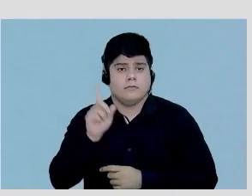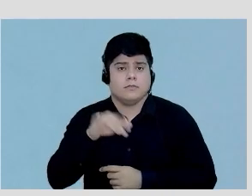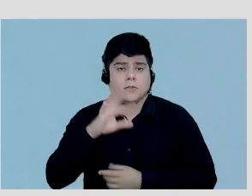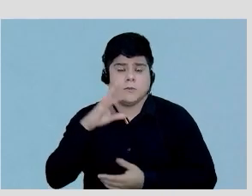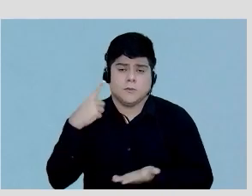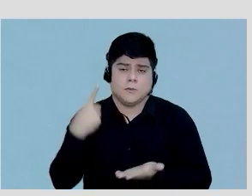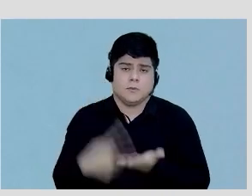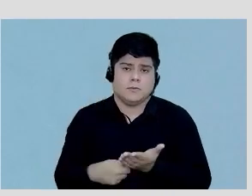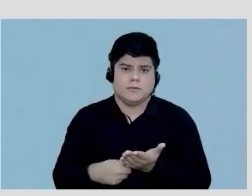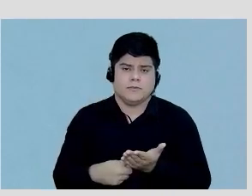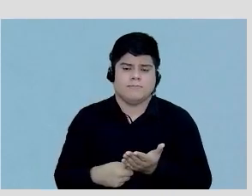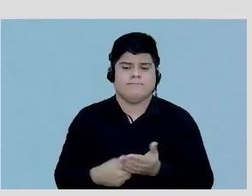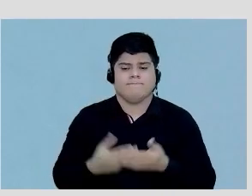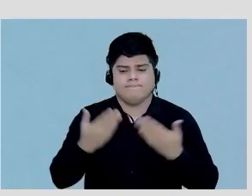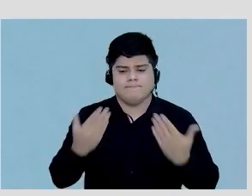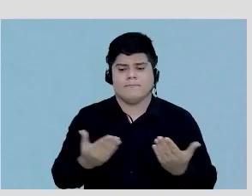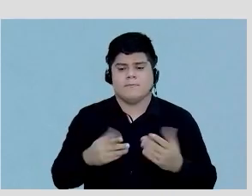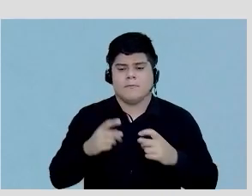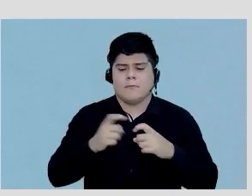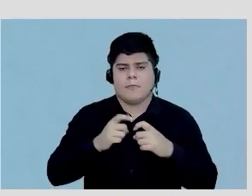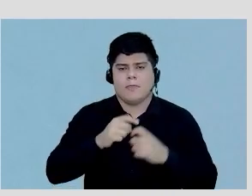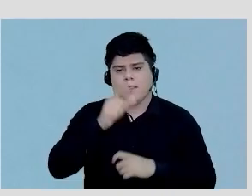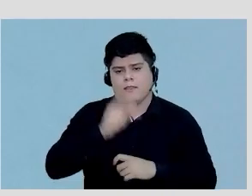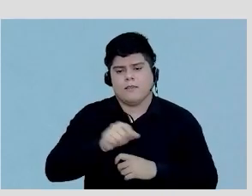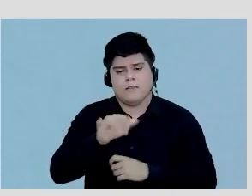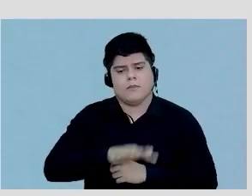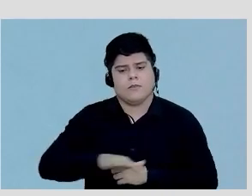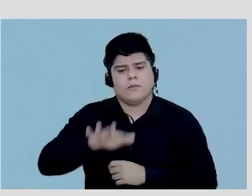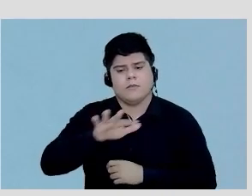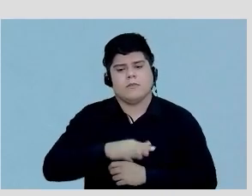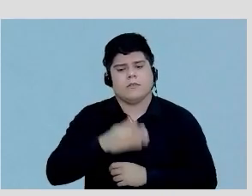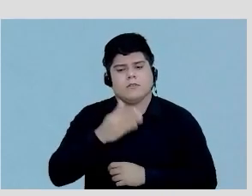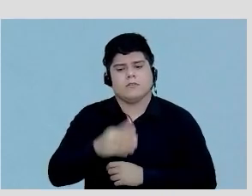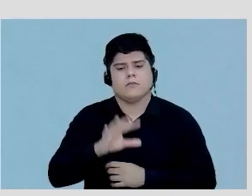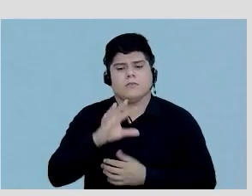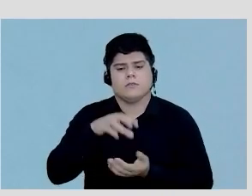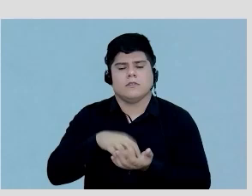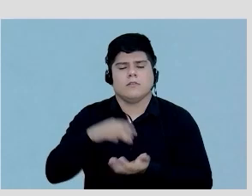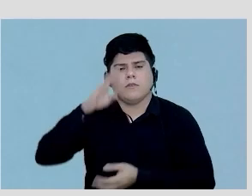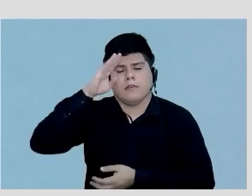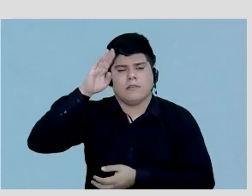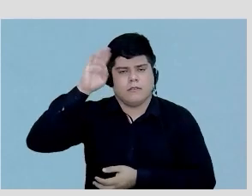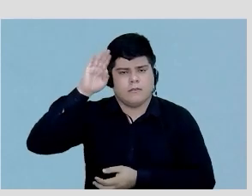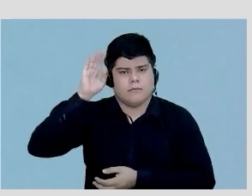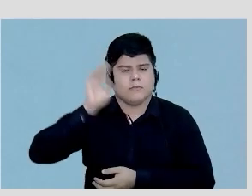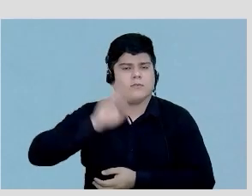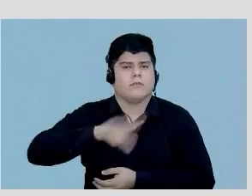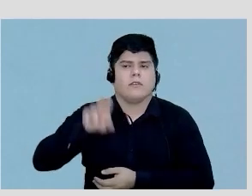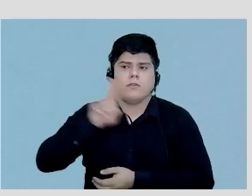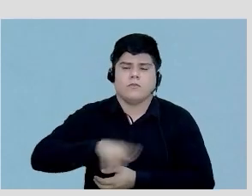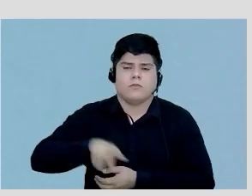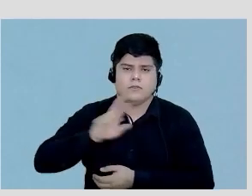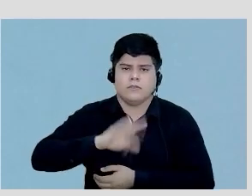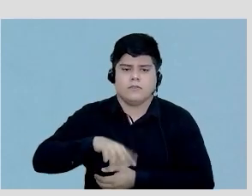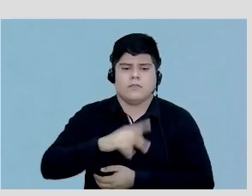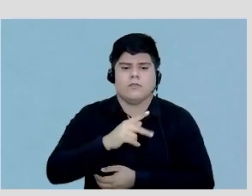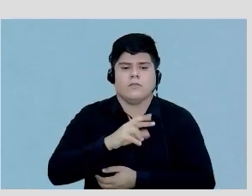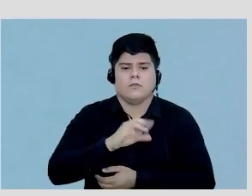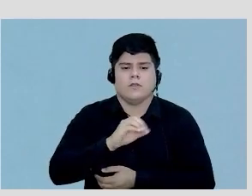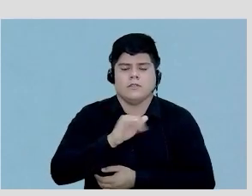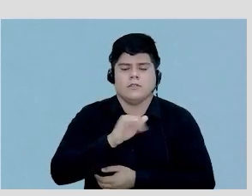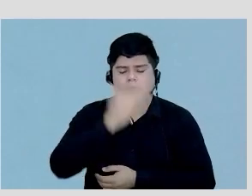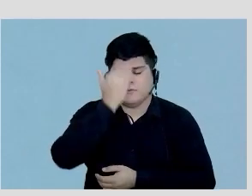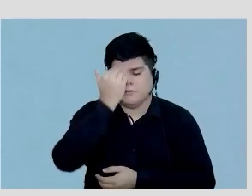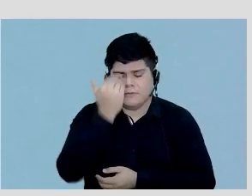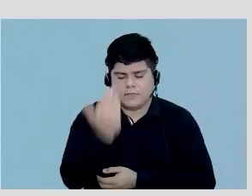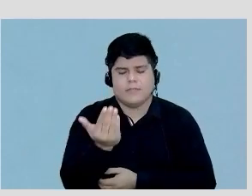compromisso como clínicos num ambiente de um centro acadêmico não universitário que é o Procadigo muito